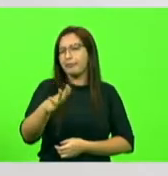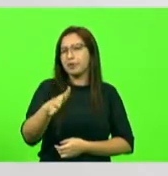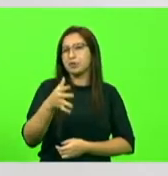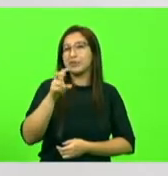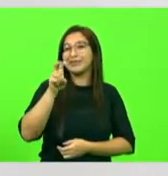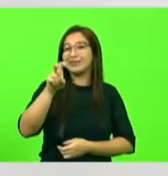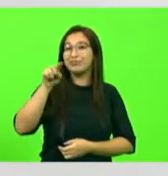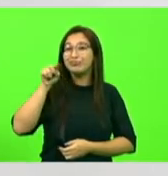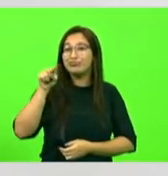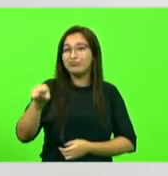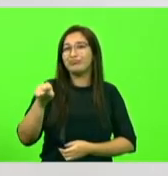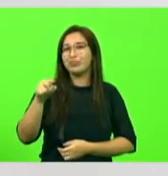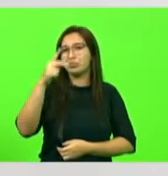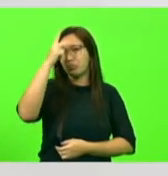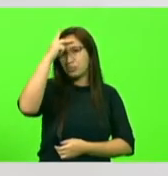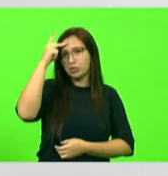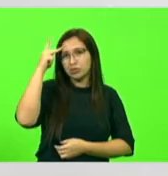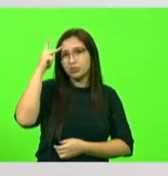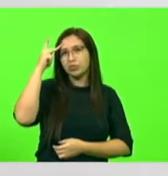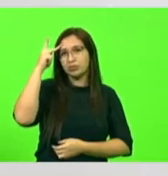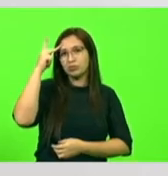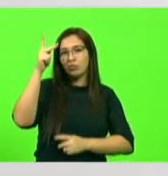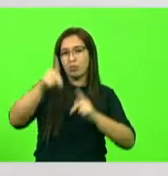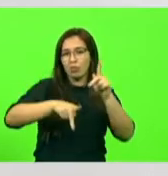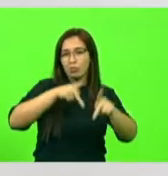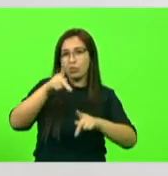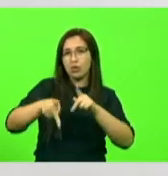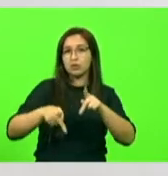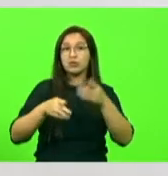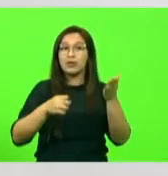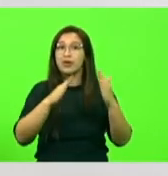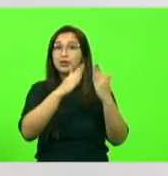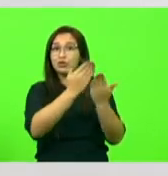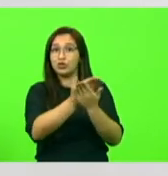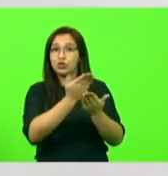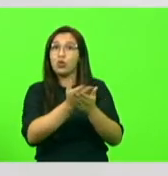É uma escola grande e necessita, com urgência,